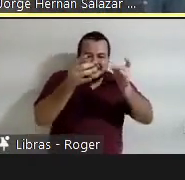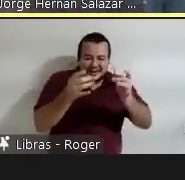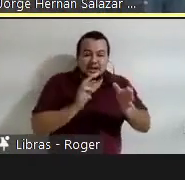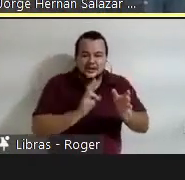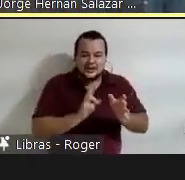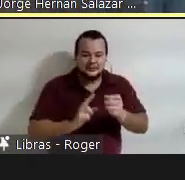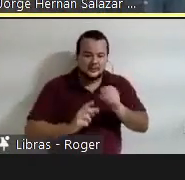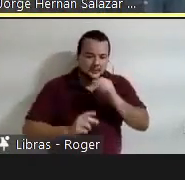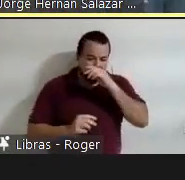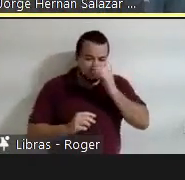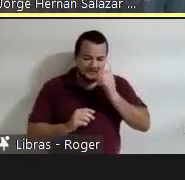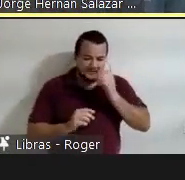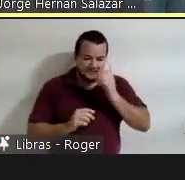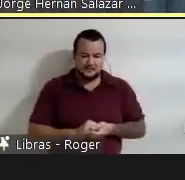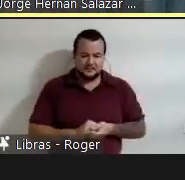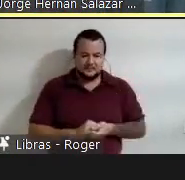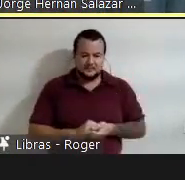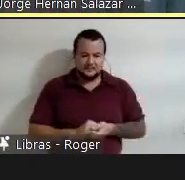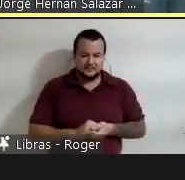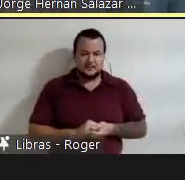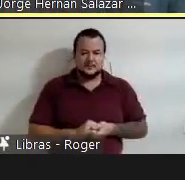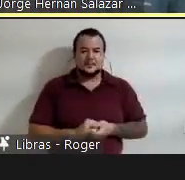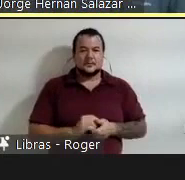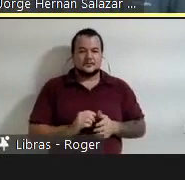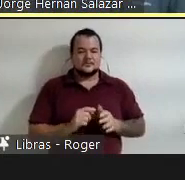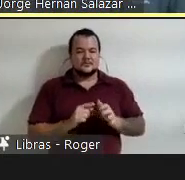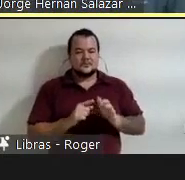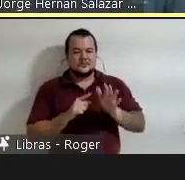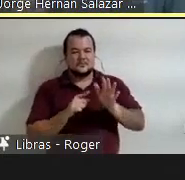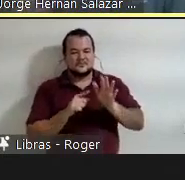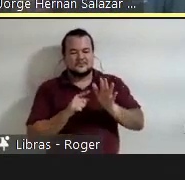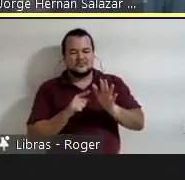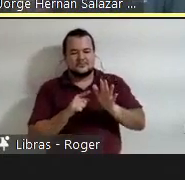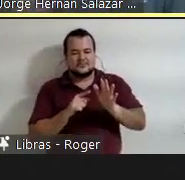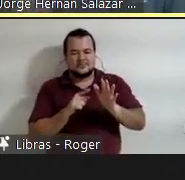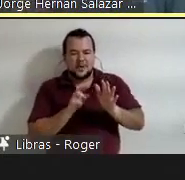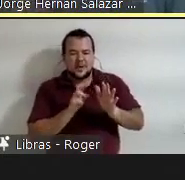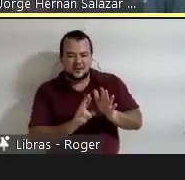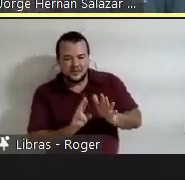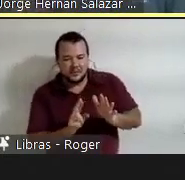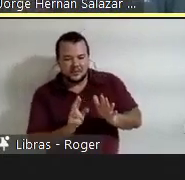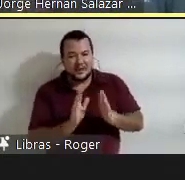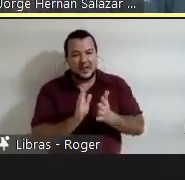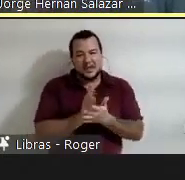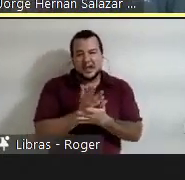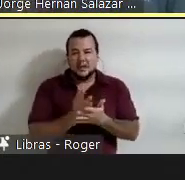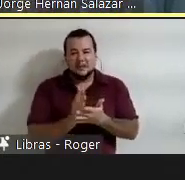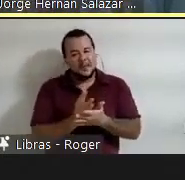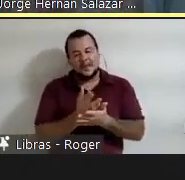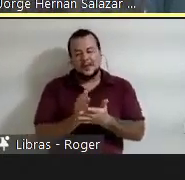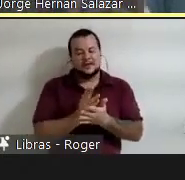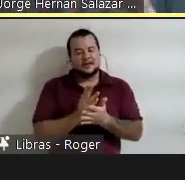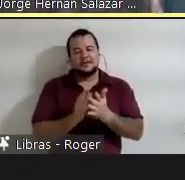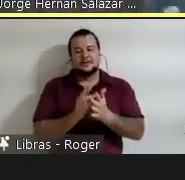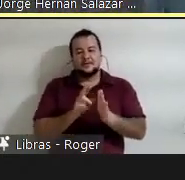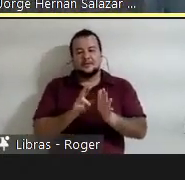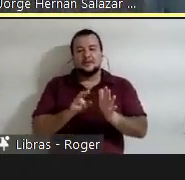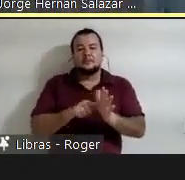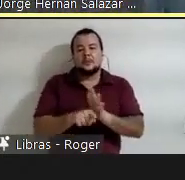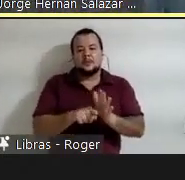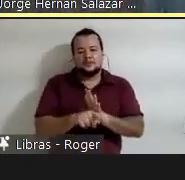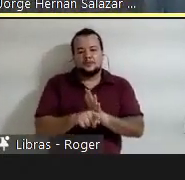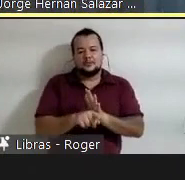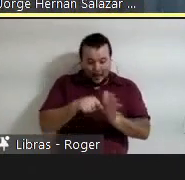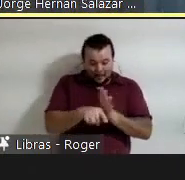resposta é resposta vem da pergunta. A pergunta é muito importante. As